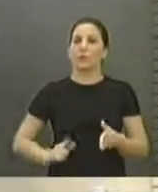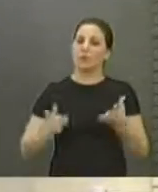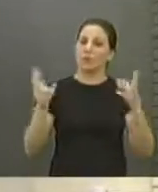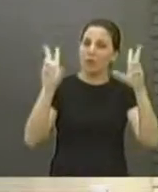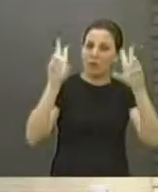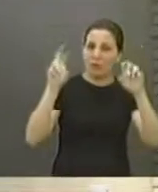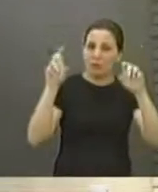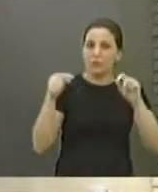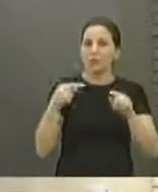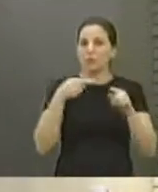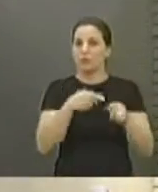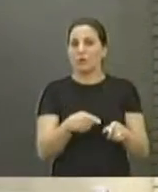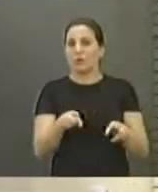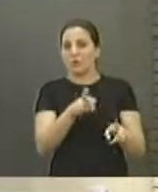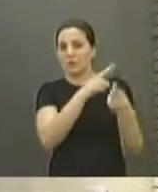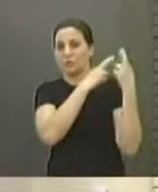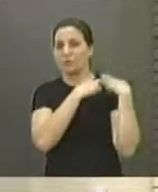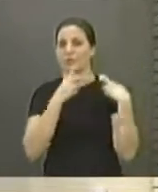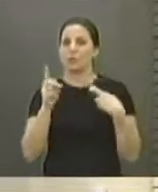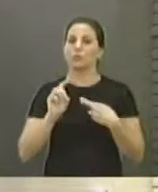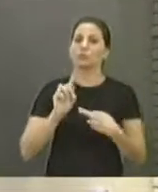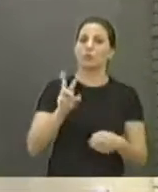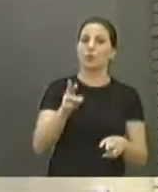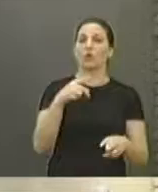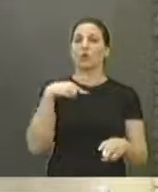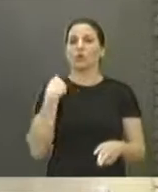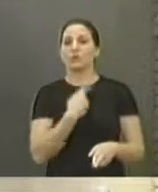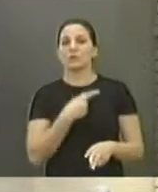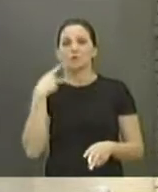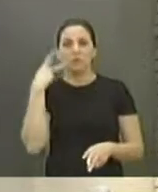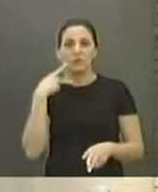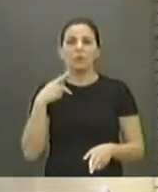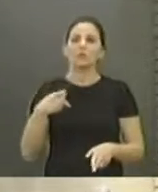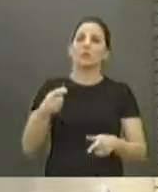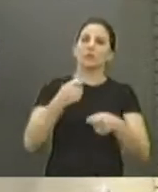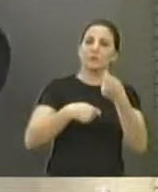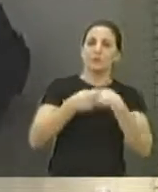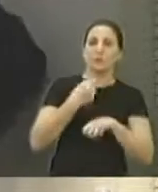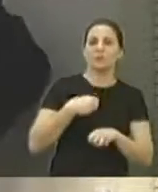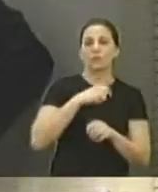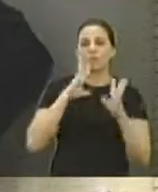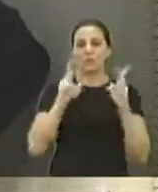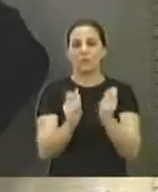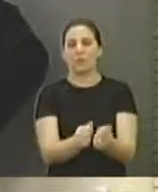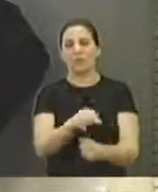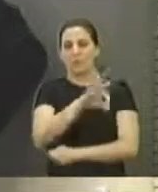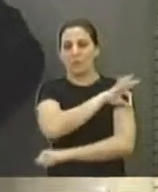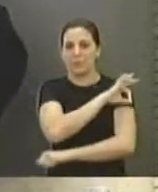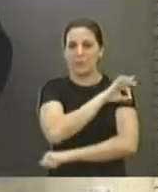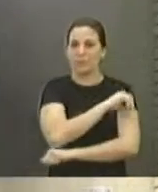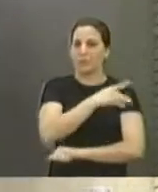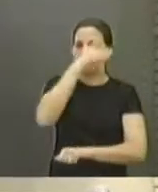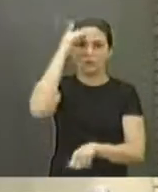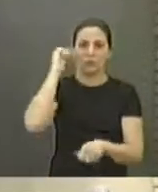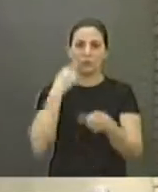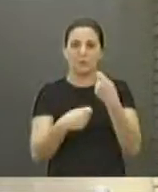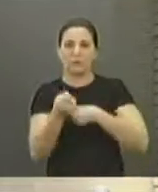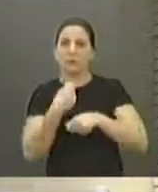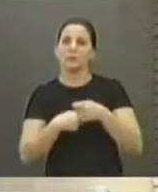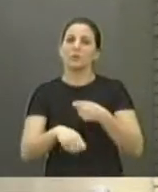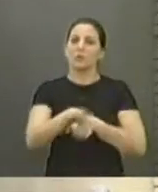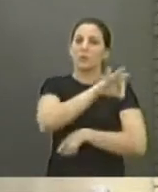a responsabilidade lá, não é só nossa, dos vereadores, é do administrador geral, da prefeitura, de quem está lá, administrando, de quem está na